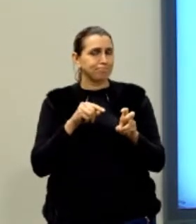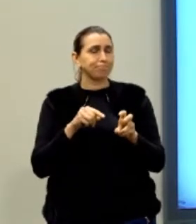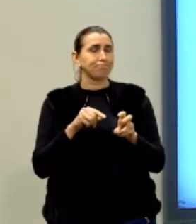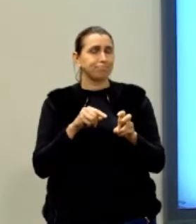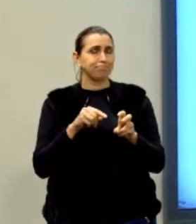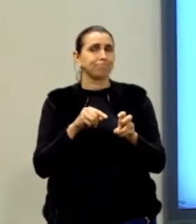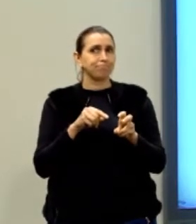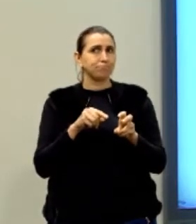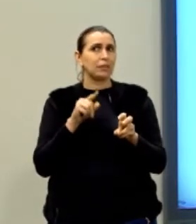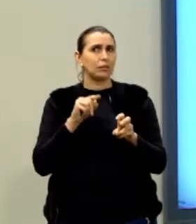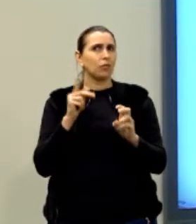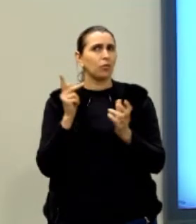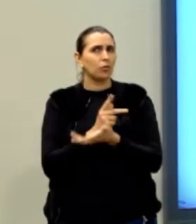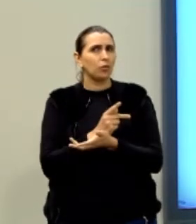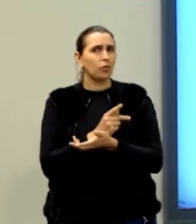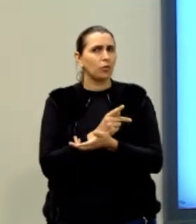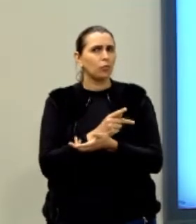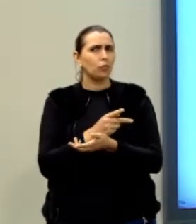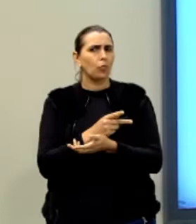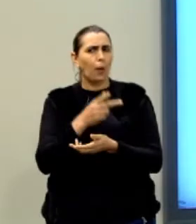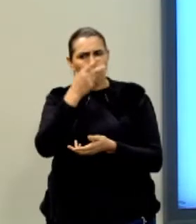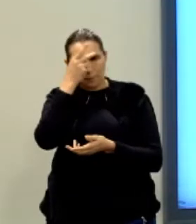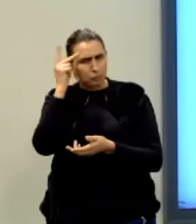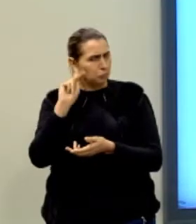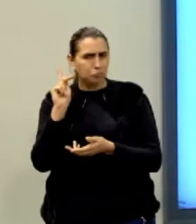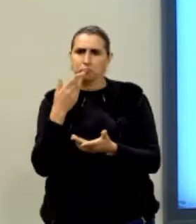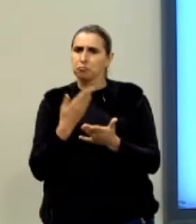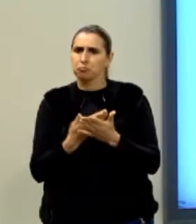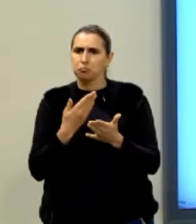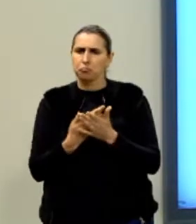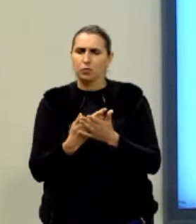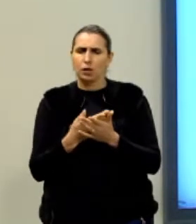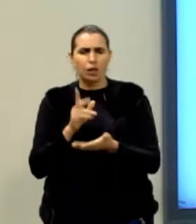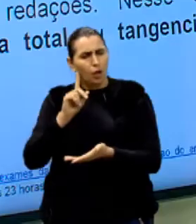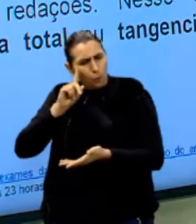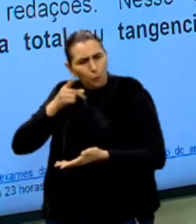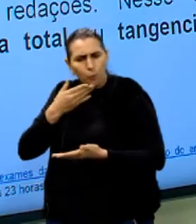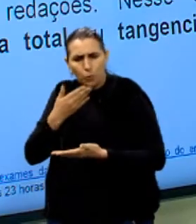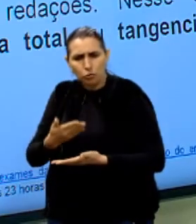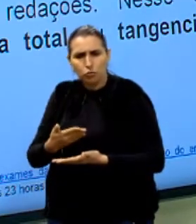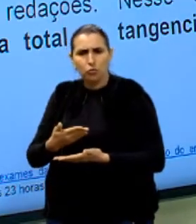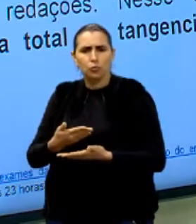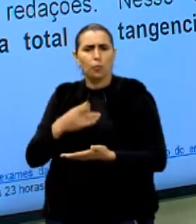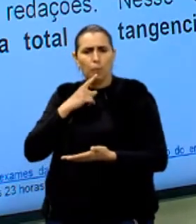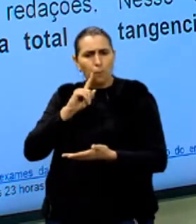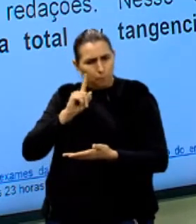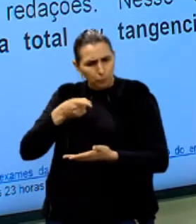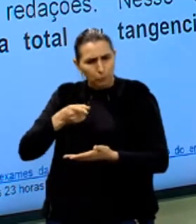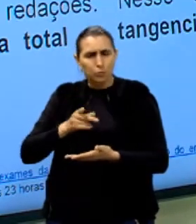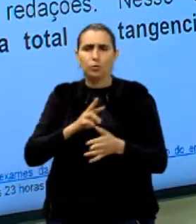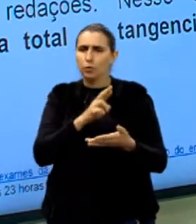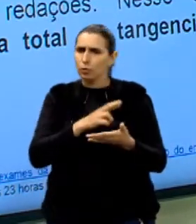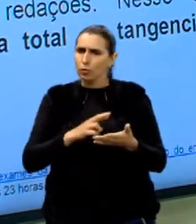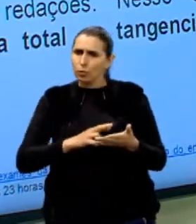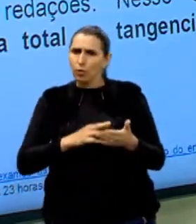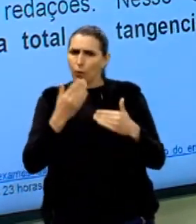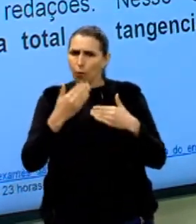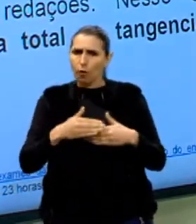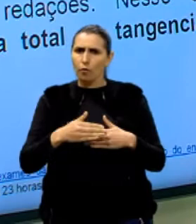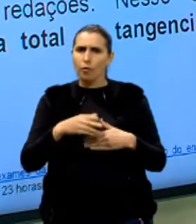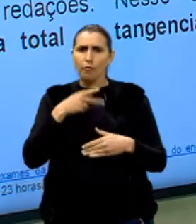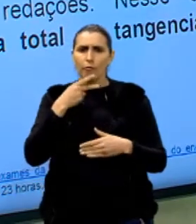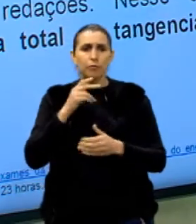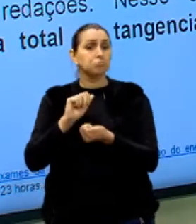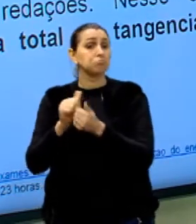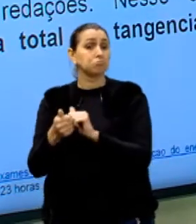E aí, isso aqui vai acontecer com o cara que não está estudando nada, né? Porque está lá o comando, né? O comando da prova de redação está lá, aí o cara vai escrever